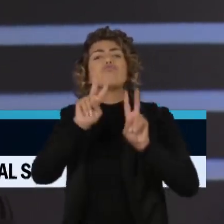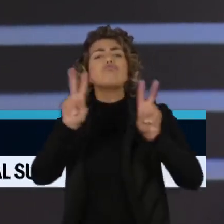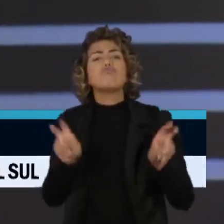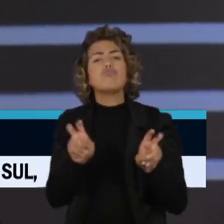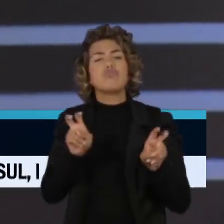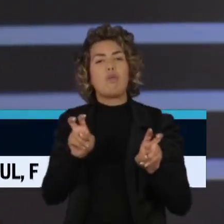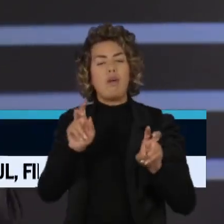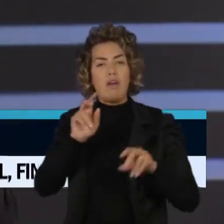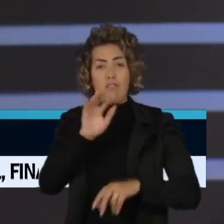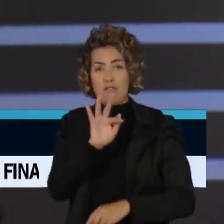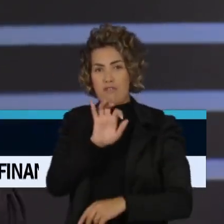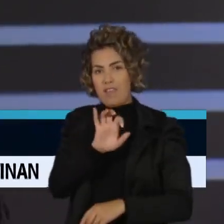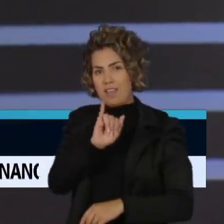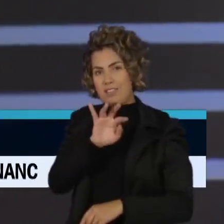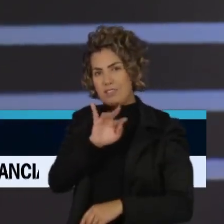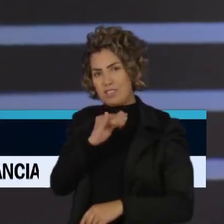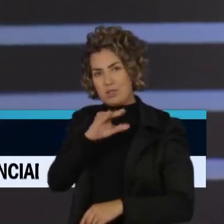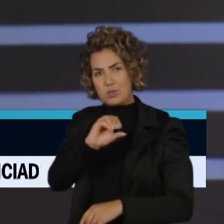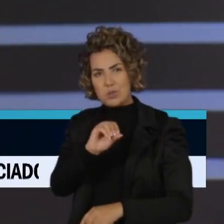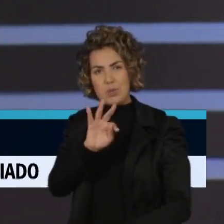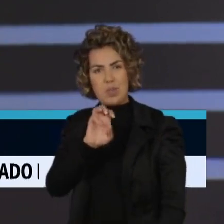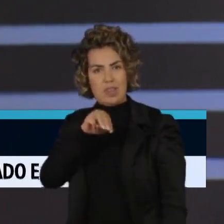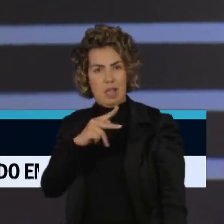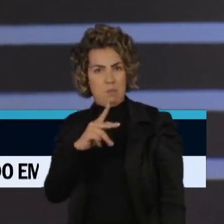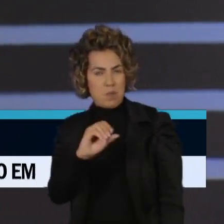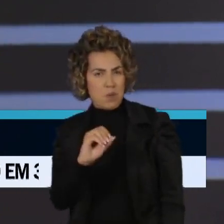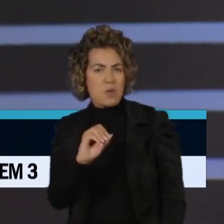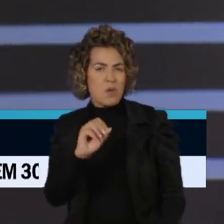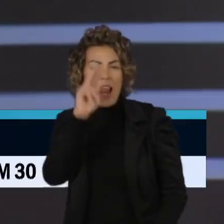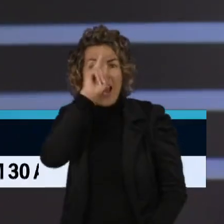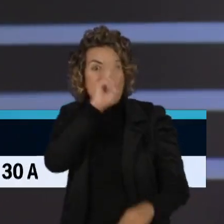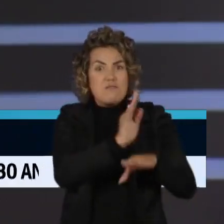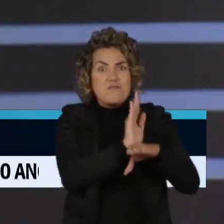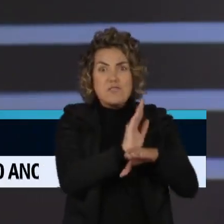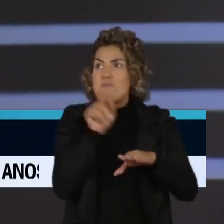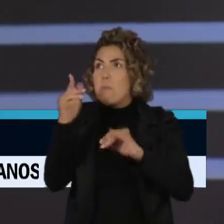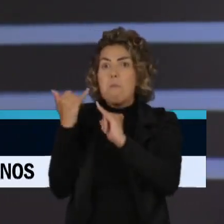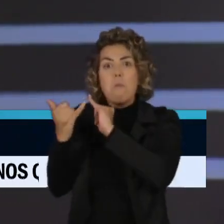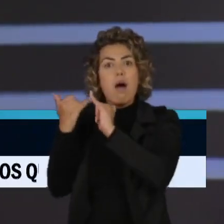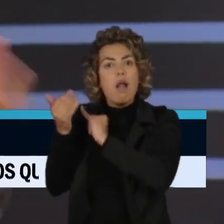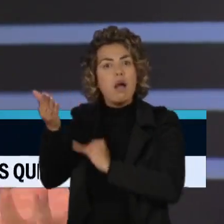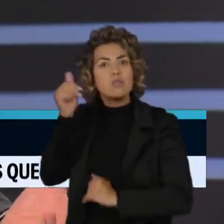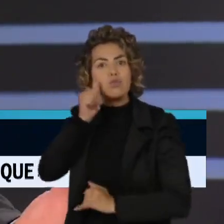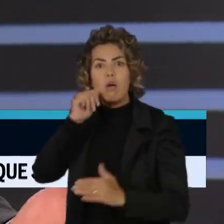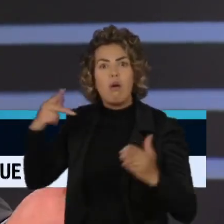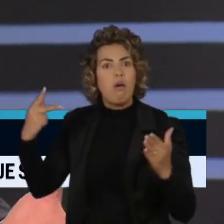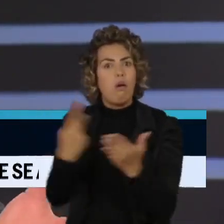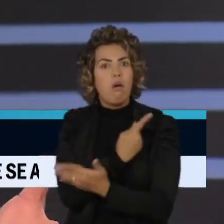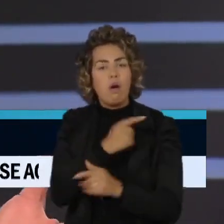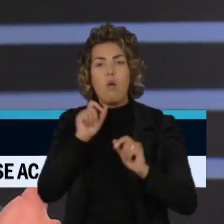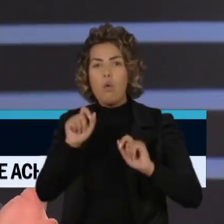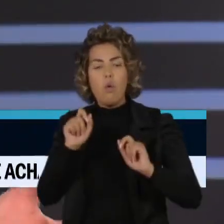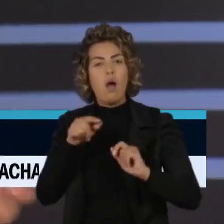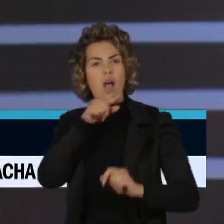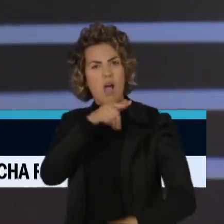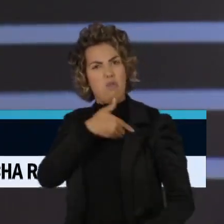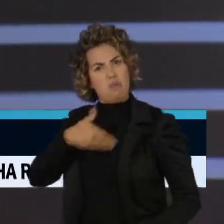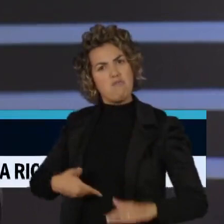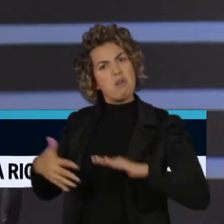mesmo dia, dia após dia. O Sudão é mais ou menos isso. Em 2019, o Omar al-Bashir caiu por um golpe de Estado,